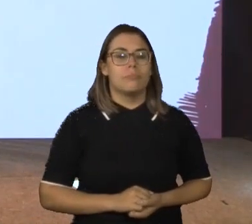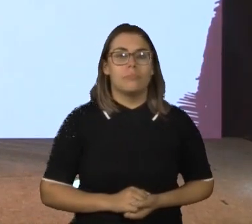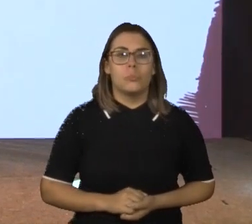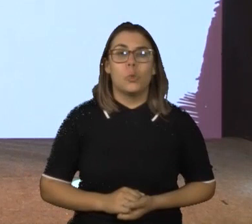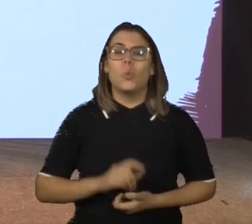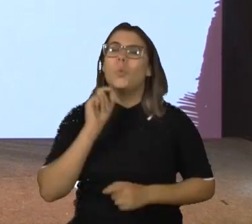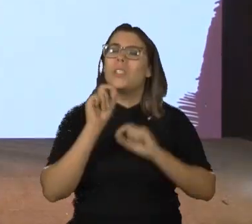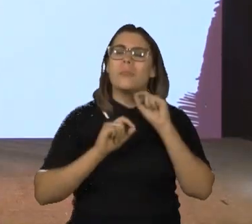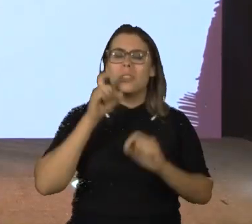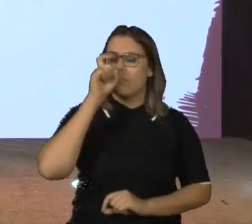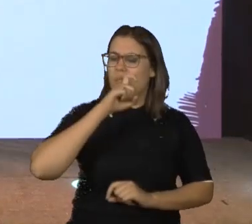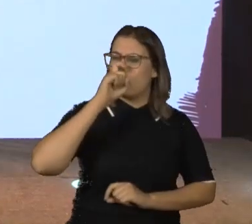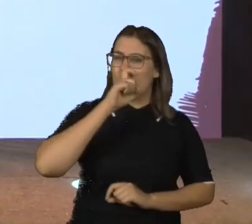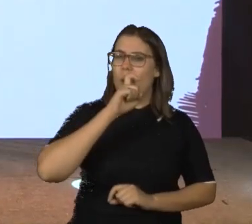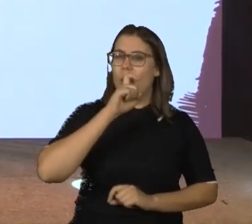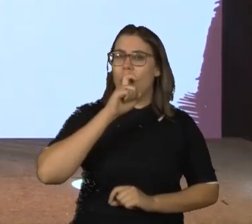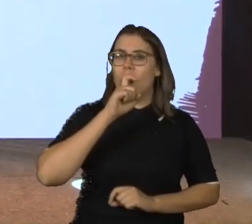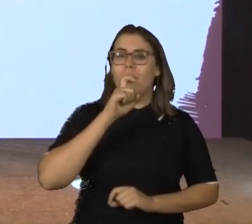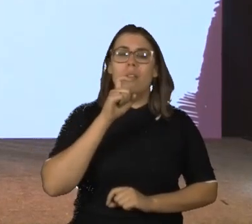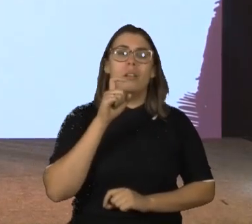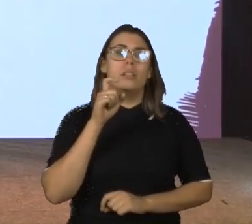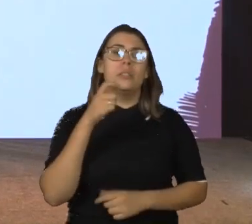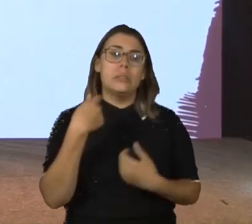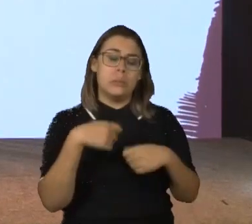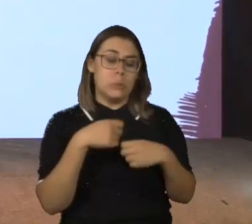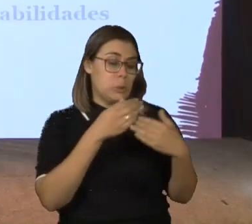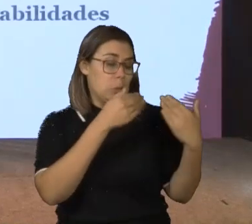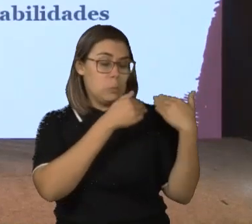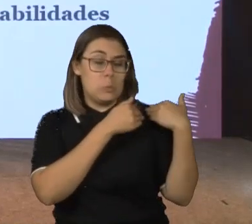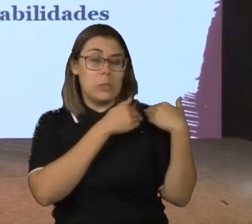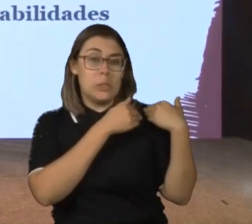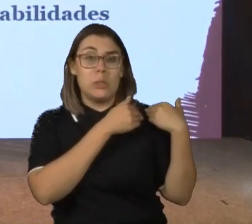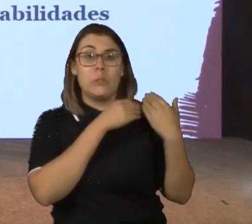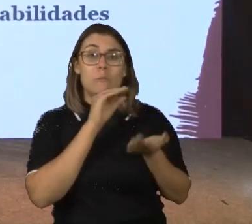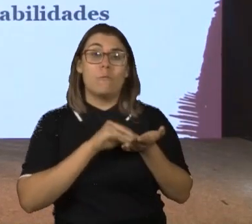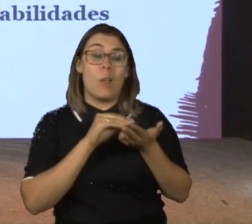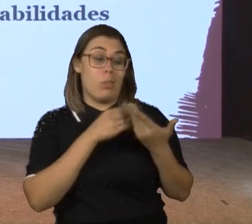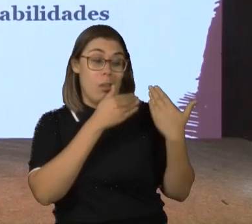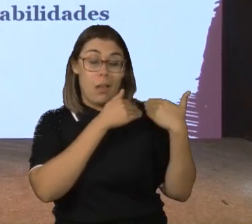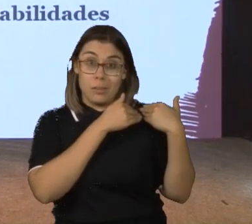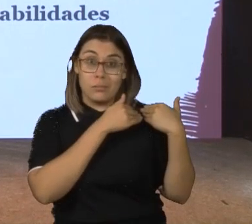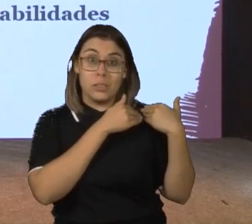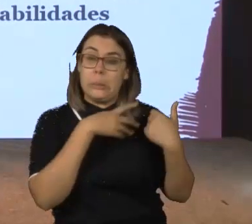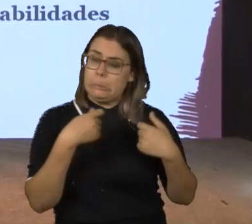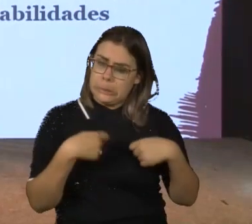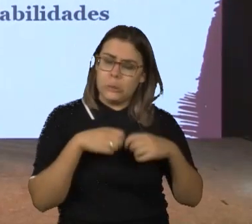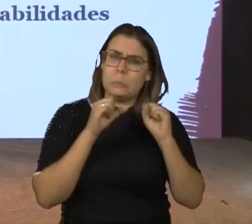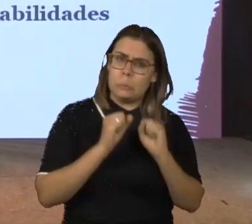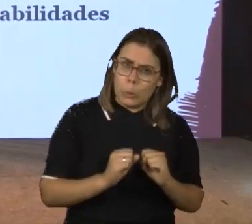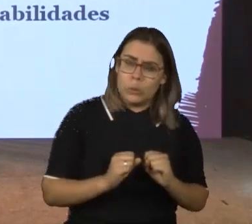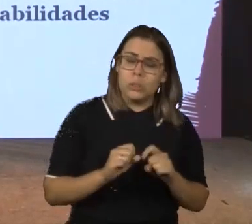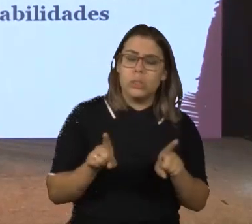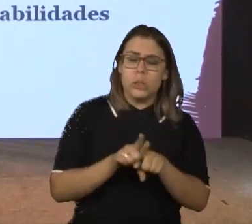Mitos que precisam também ser distintos como carentes de responsabilidades. Além de poderem, eles devem